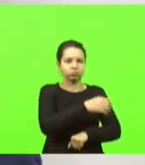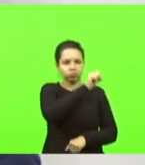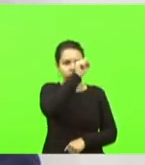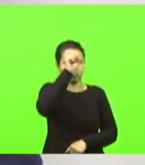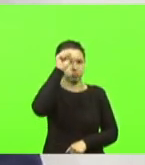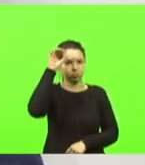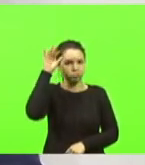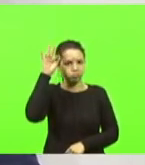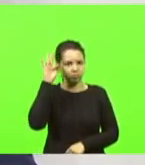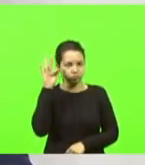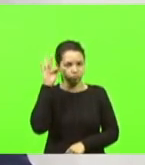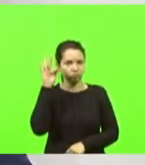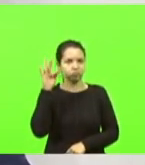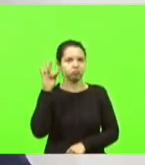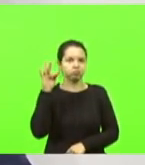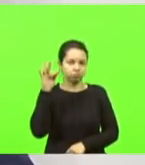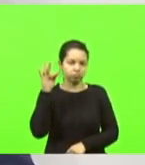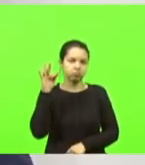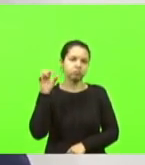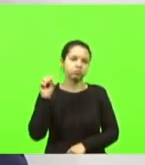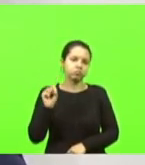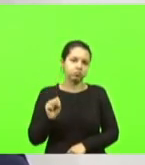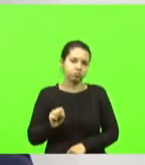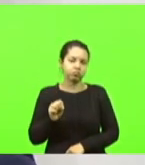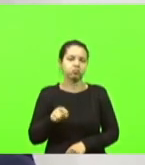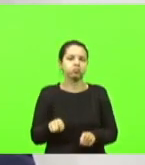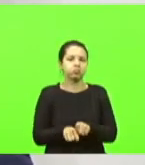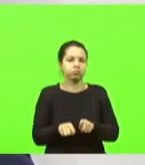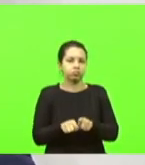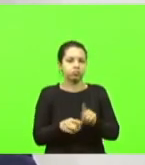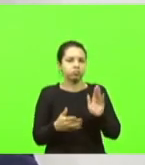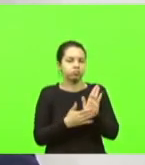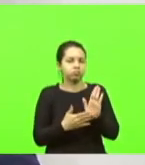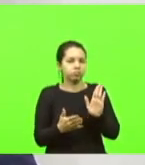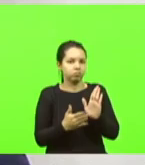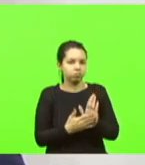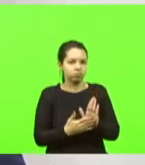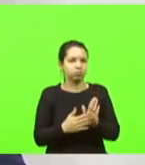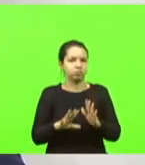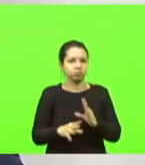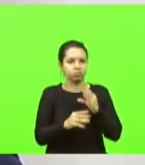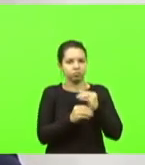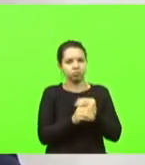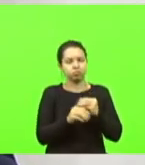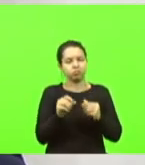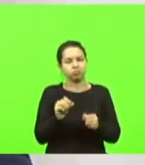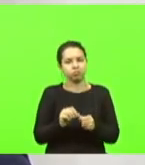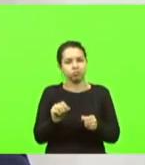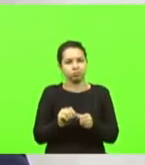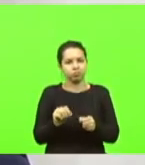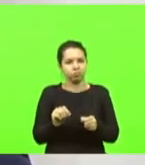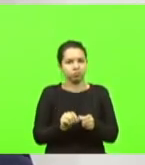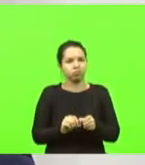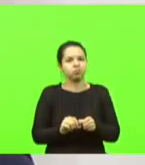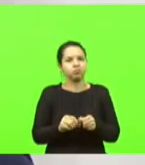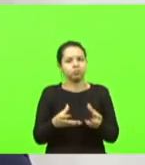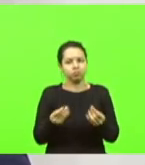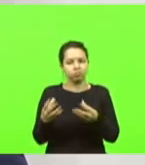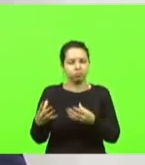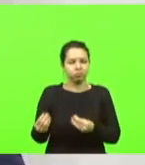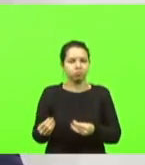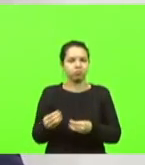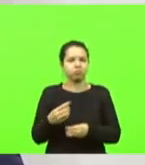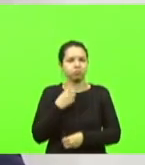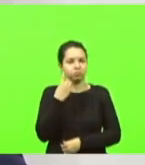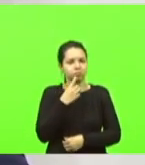aprovamos uma proposta de emenda que fiz e todos os deputados, ou a grande maioria aprovou, inclusive o deputado Vicente,